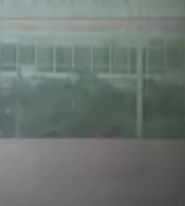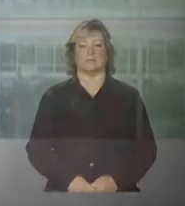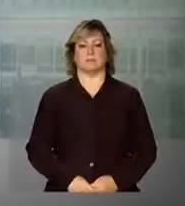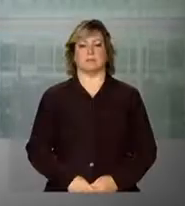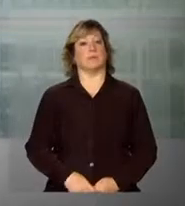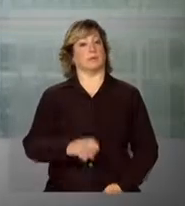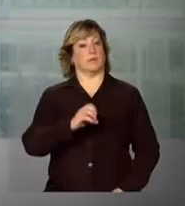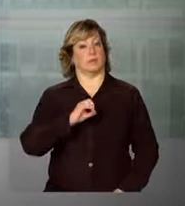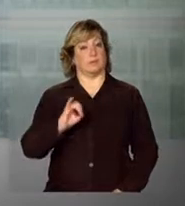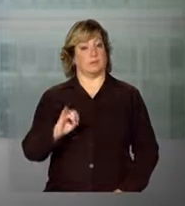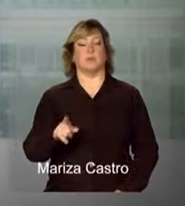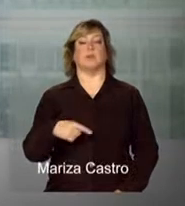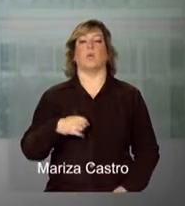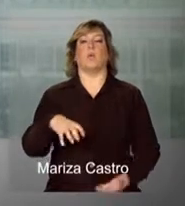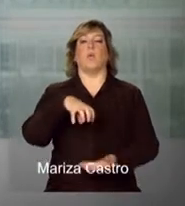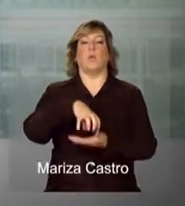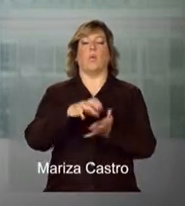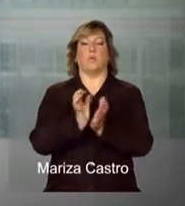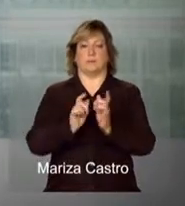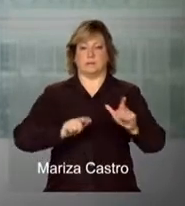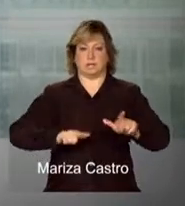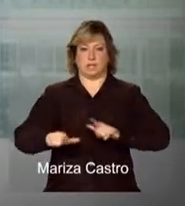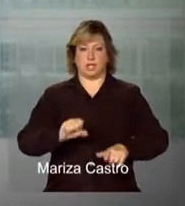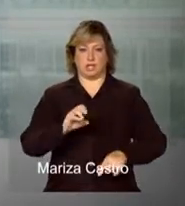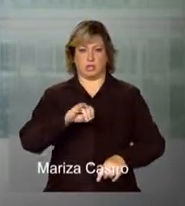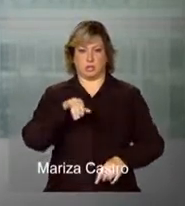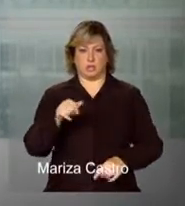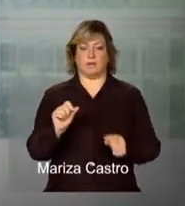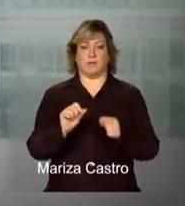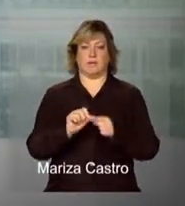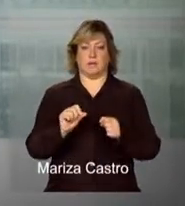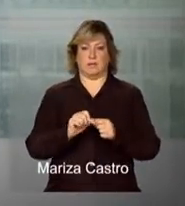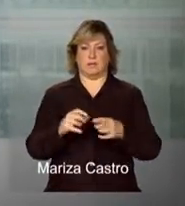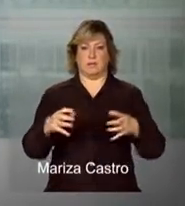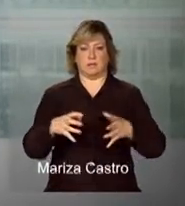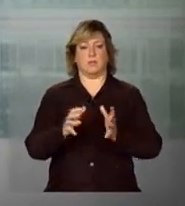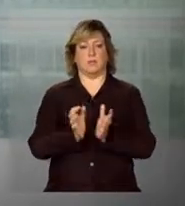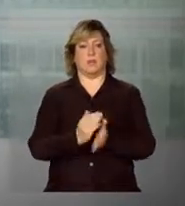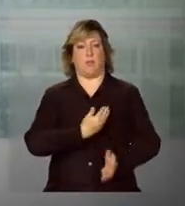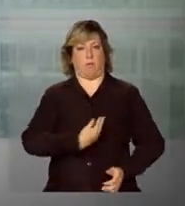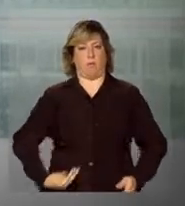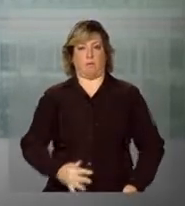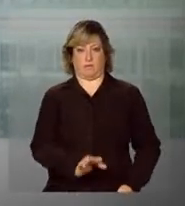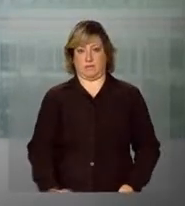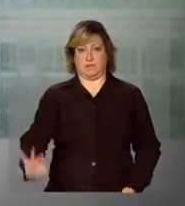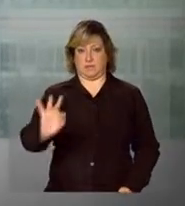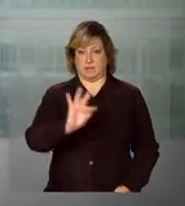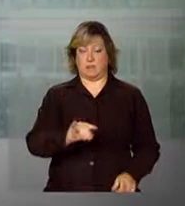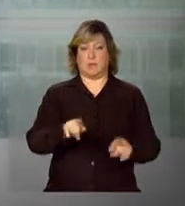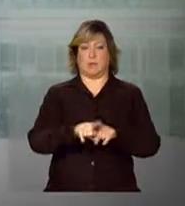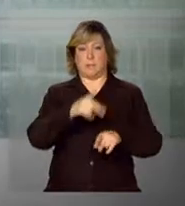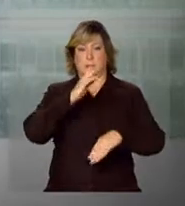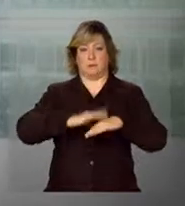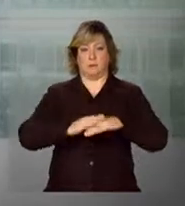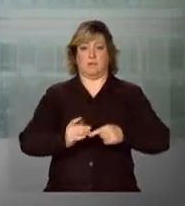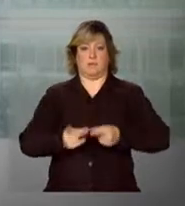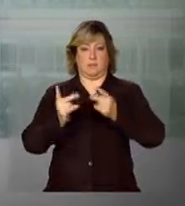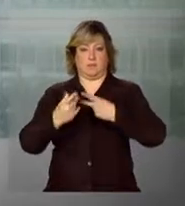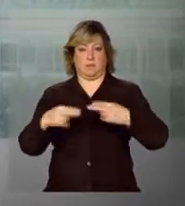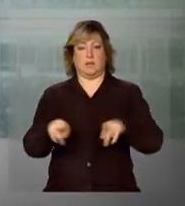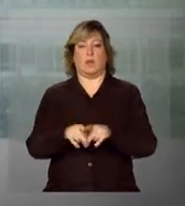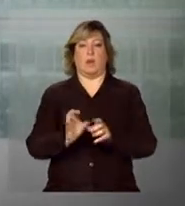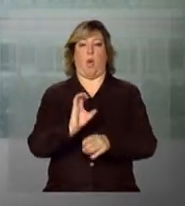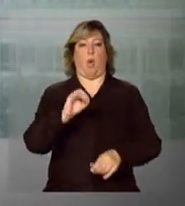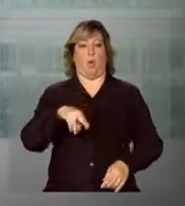Olá, o grupo de trabalho da soja formado pelo governo federal, exportadores e organizações não